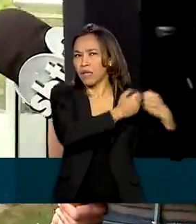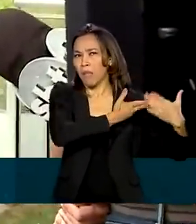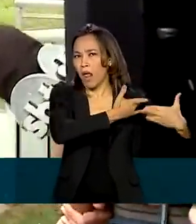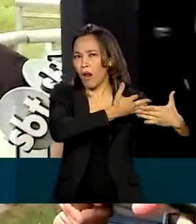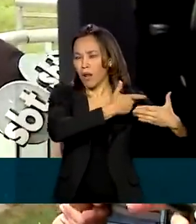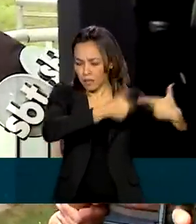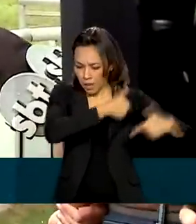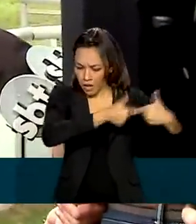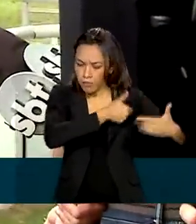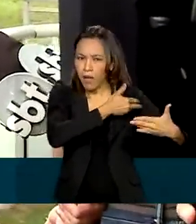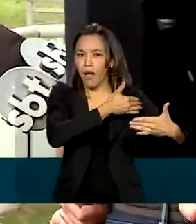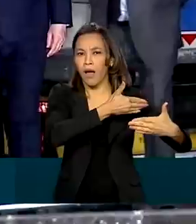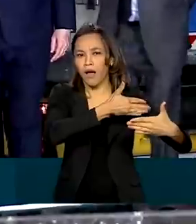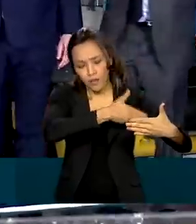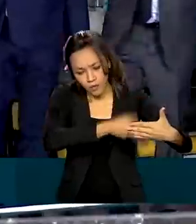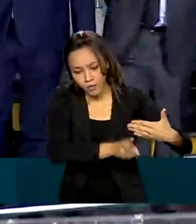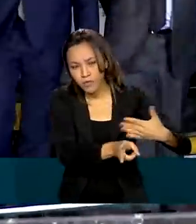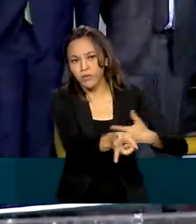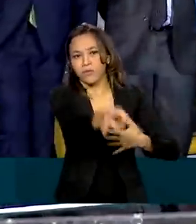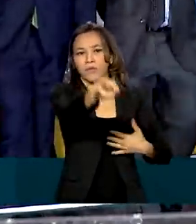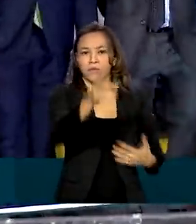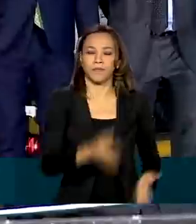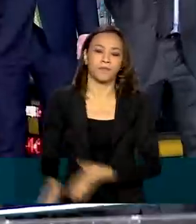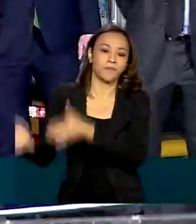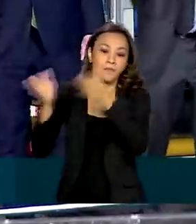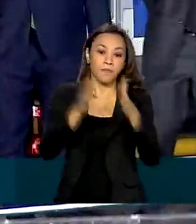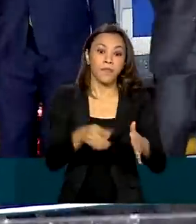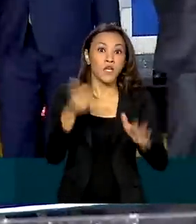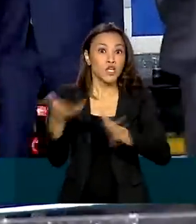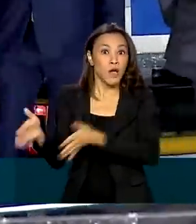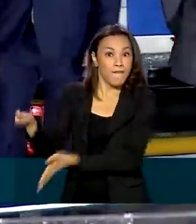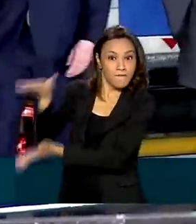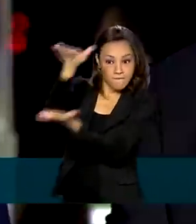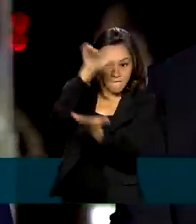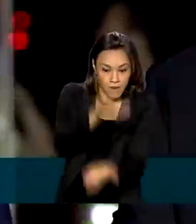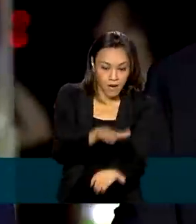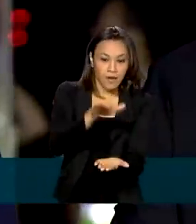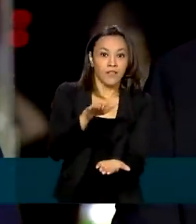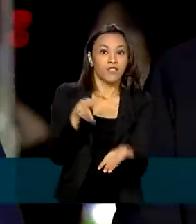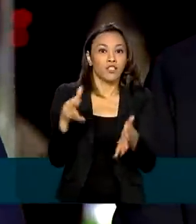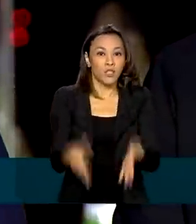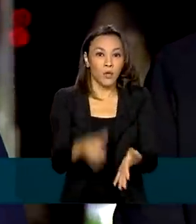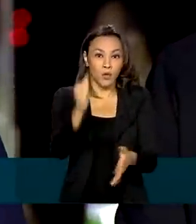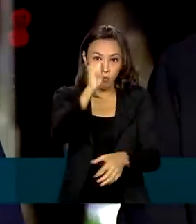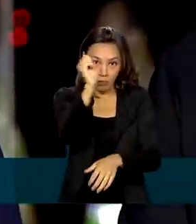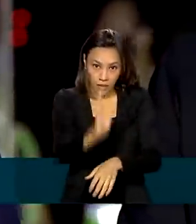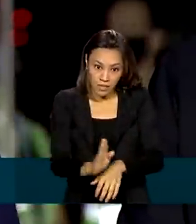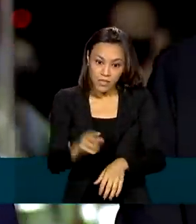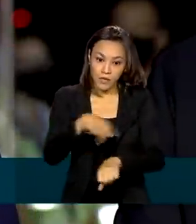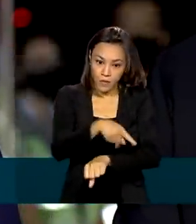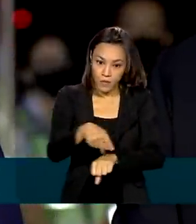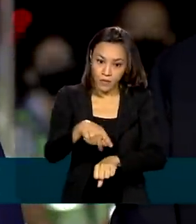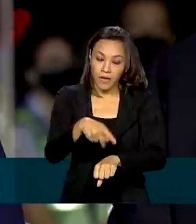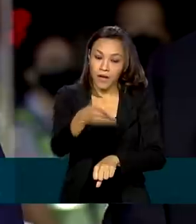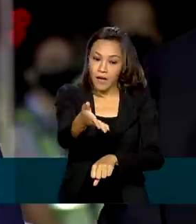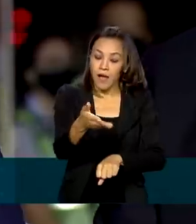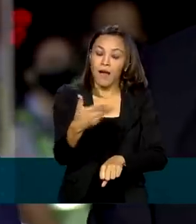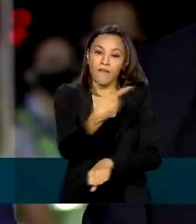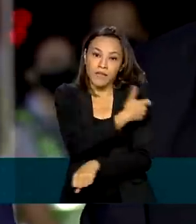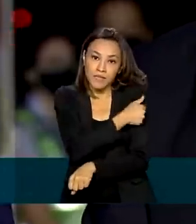estão comprometidos, continuam trabalhando. No dia da chegada das vacinas no país, o ministro das Relações Exteriores,